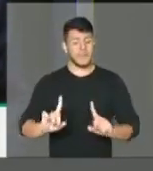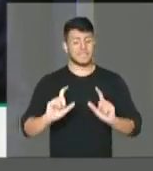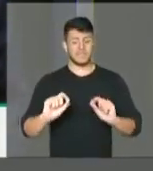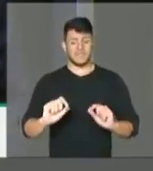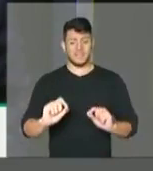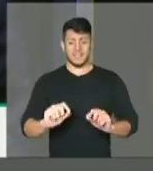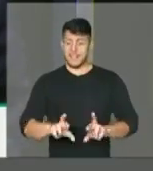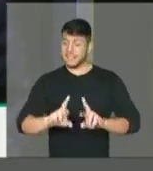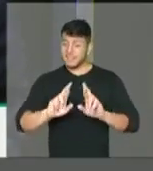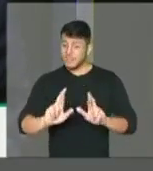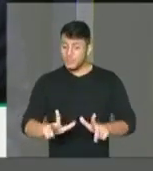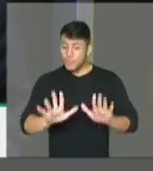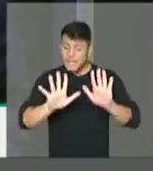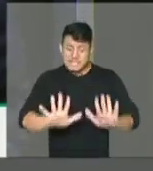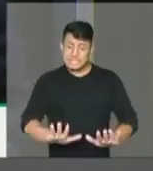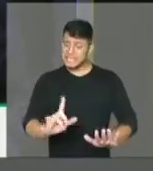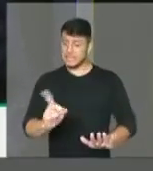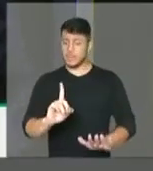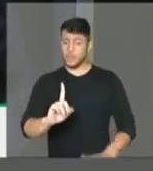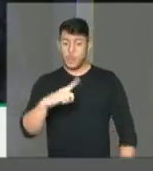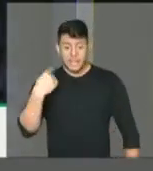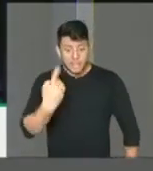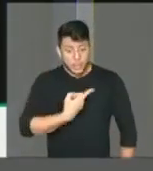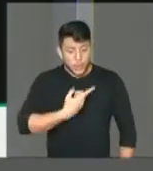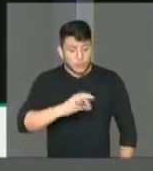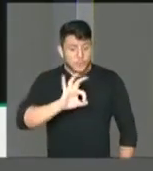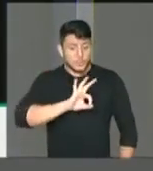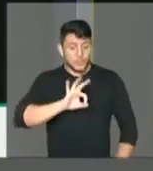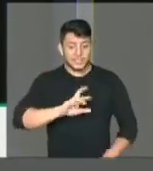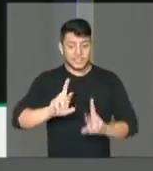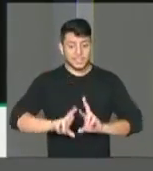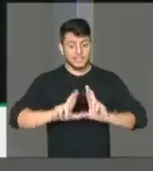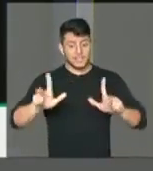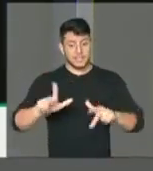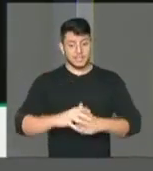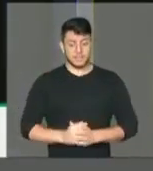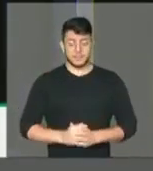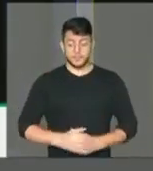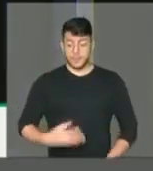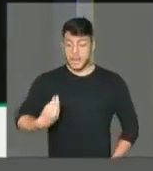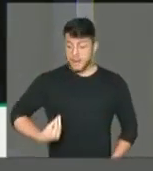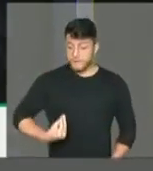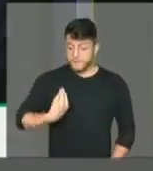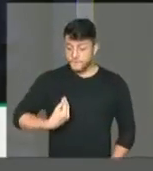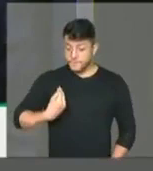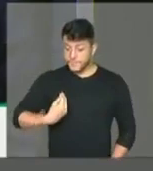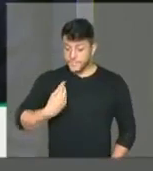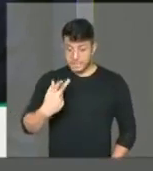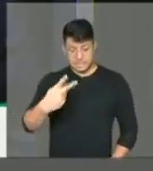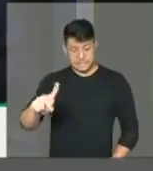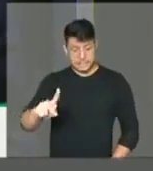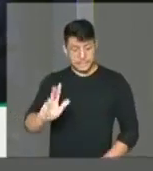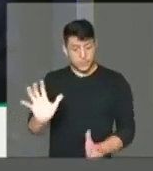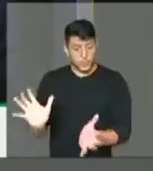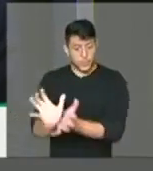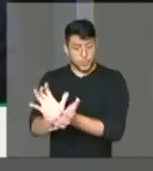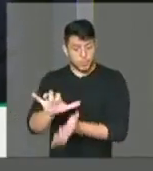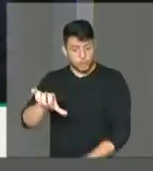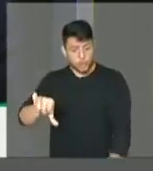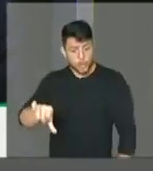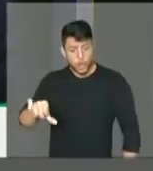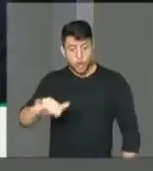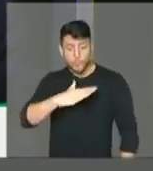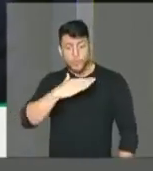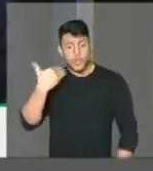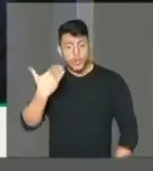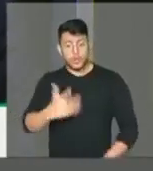aceitar numa república e numa democracia. A vida desses nove jovens de Paraisópolis não podem ser estrelas de uma